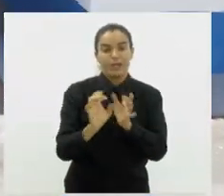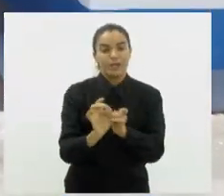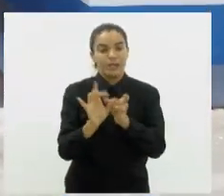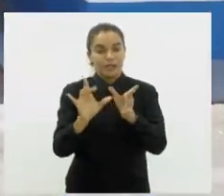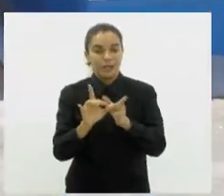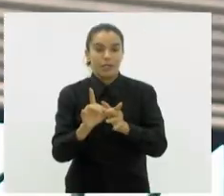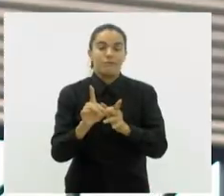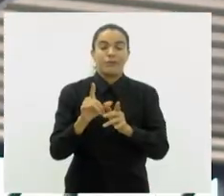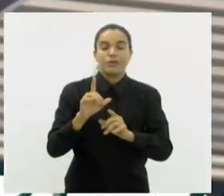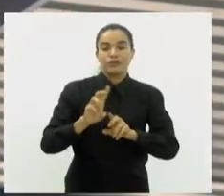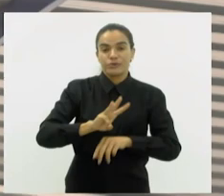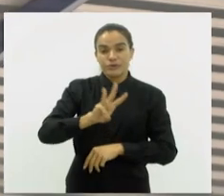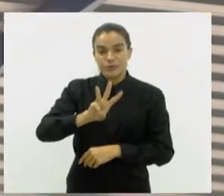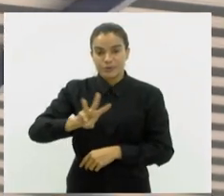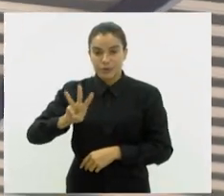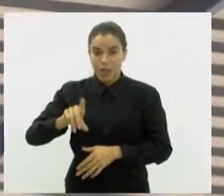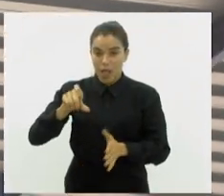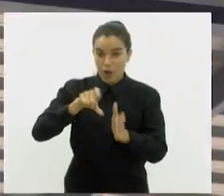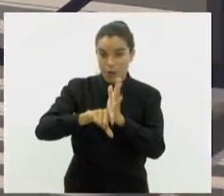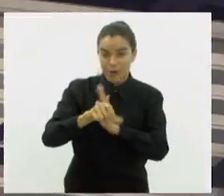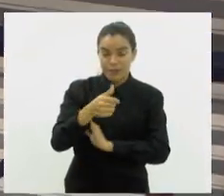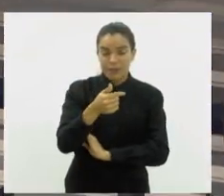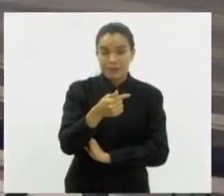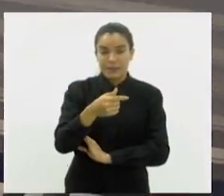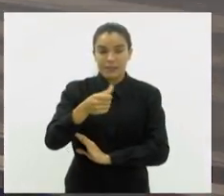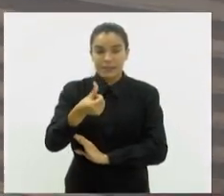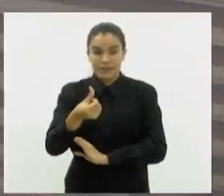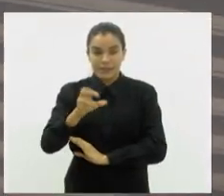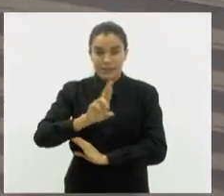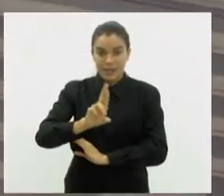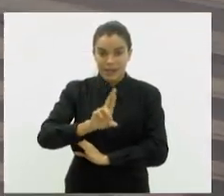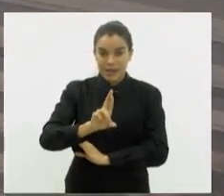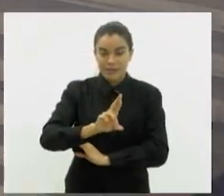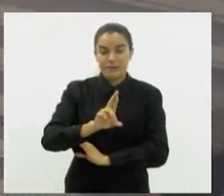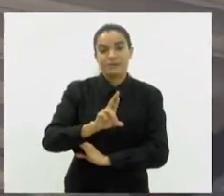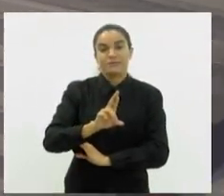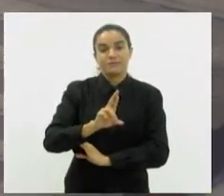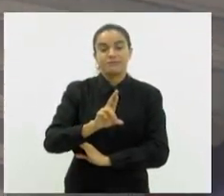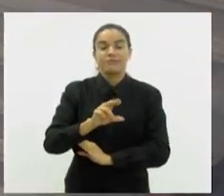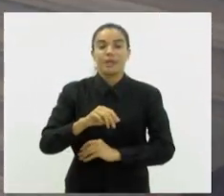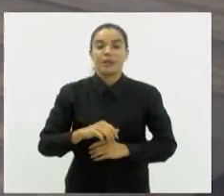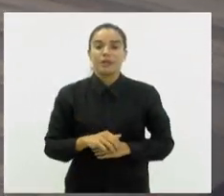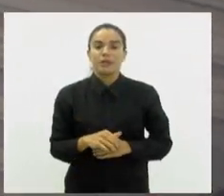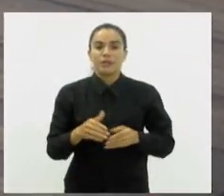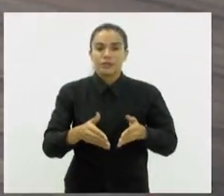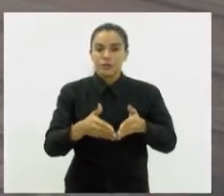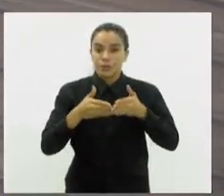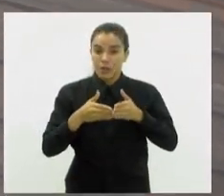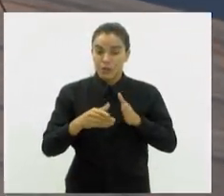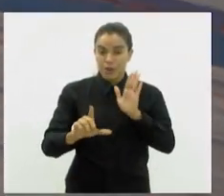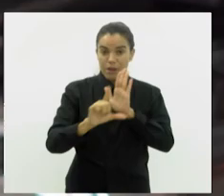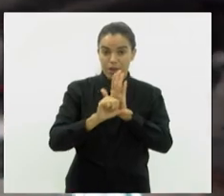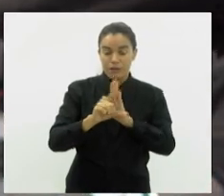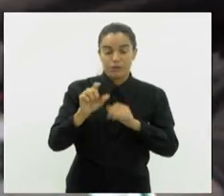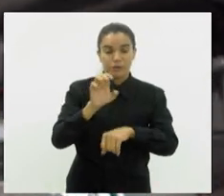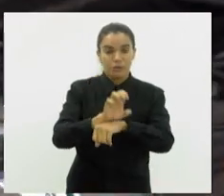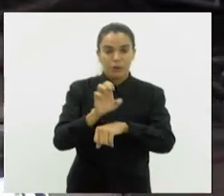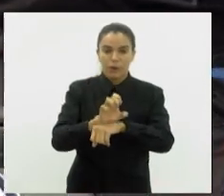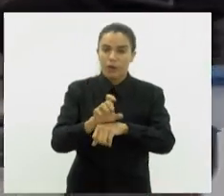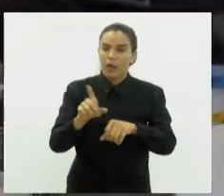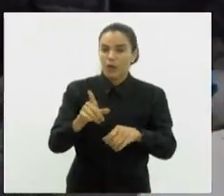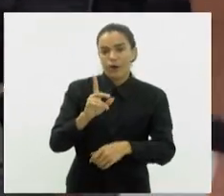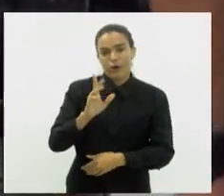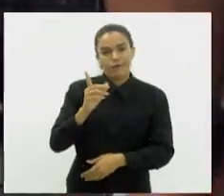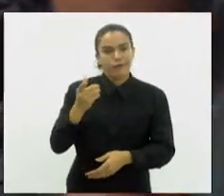veículo digital. A cobrança de R 76,77 tinha sido suspensa por uma lei estadual, que agora foi derrubada.